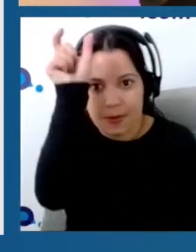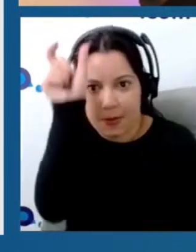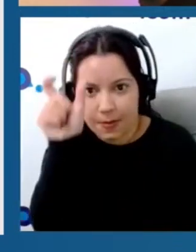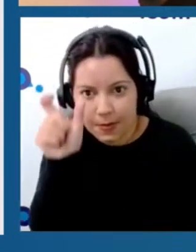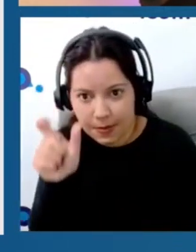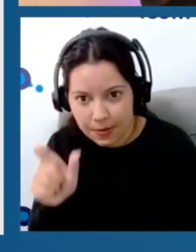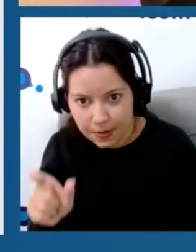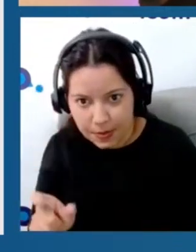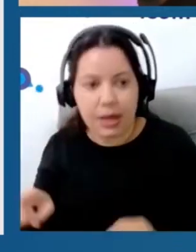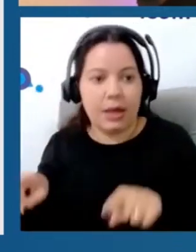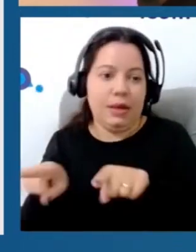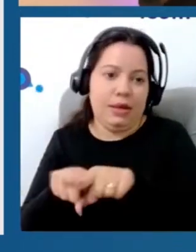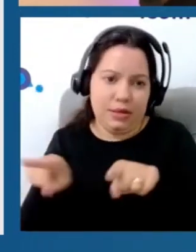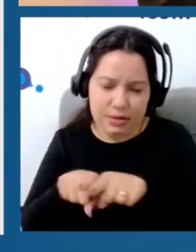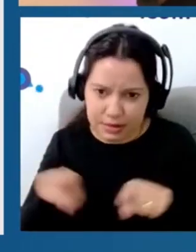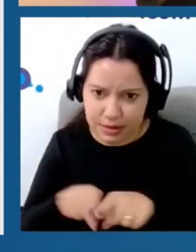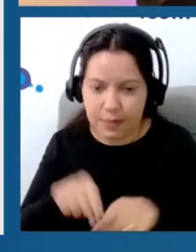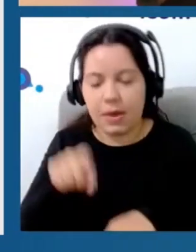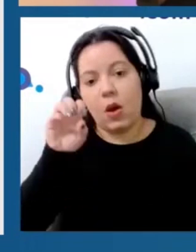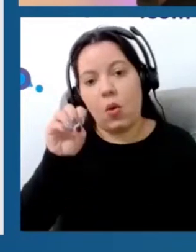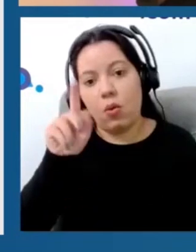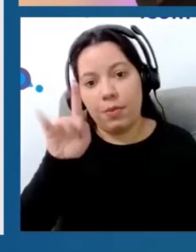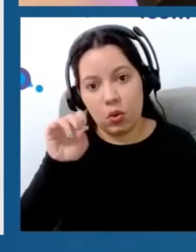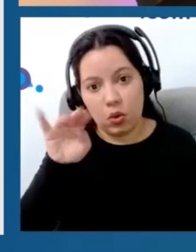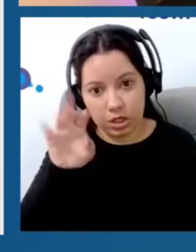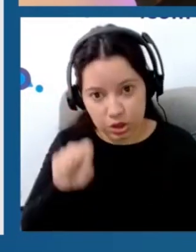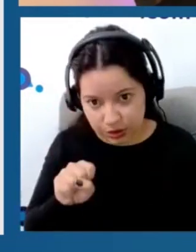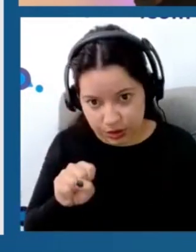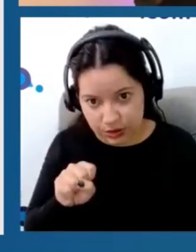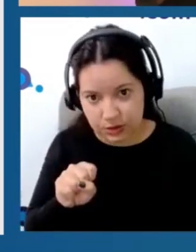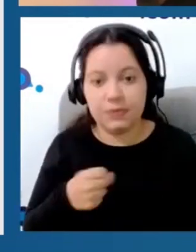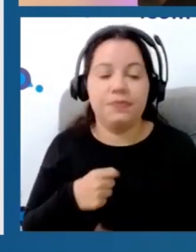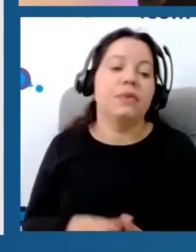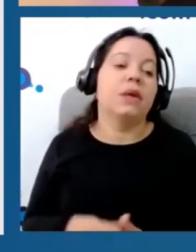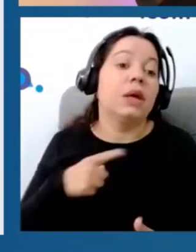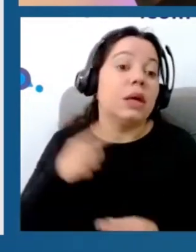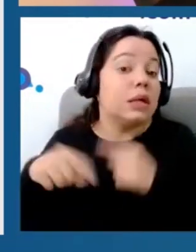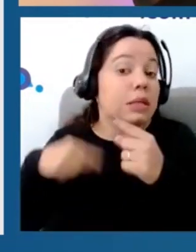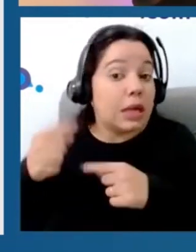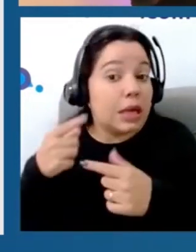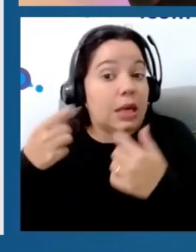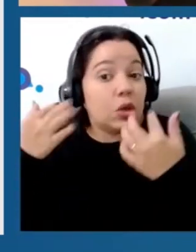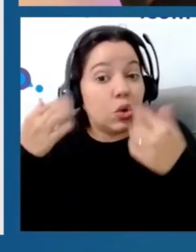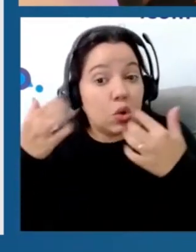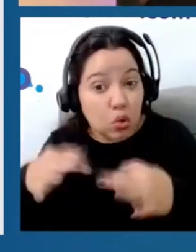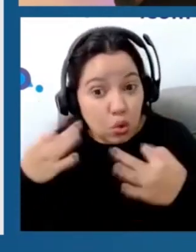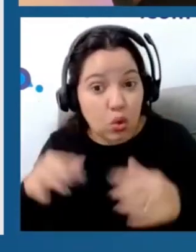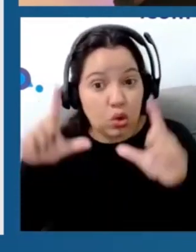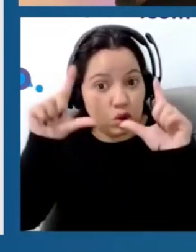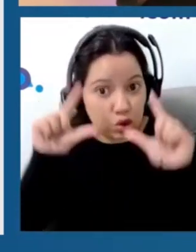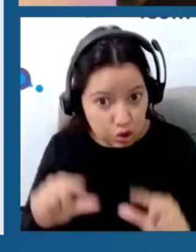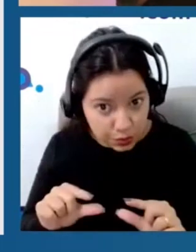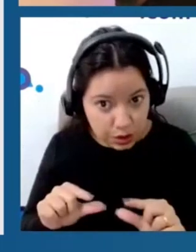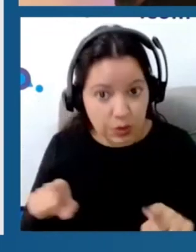periférico, tem ativação de vias opioidérgicas e não opioidérgicas, gerando a diminuição de paralgesia, tanto primária como secundária,